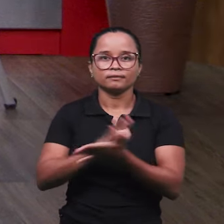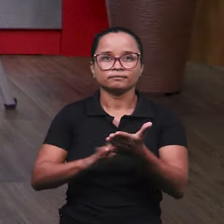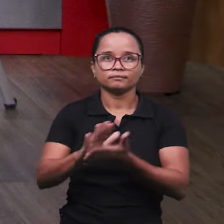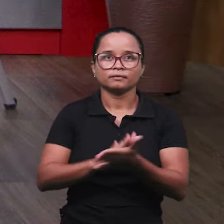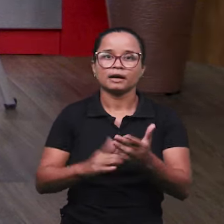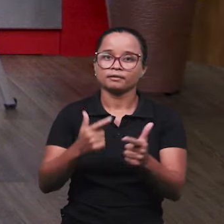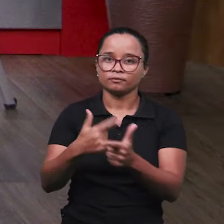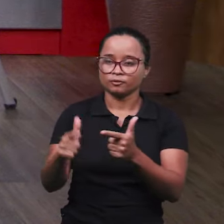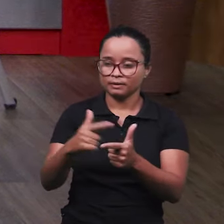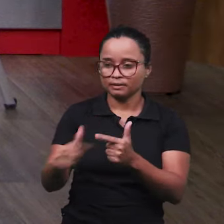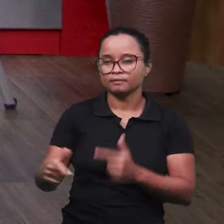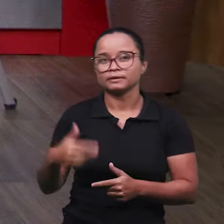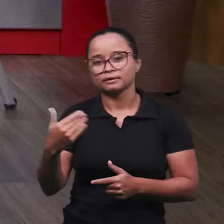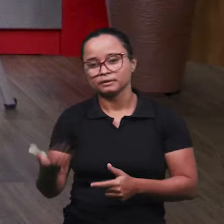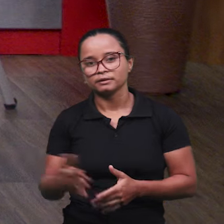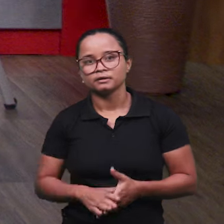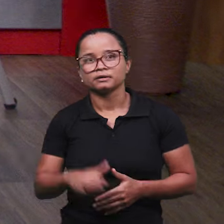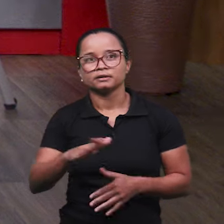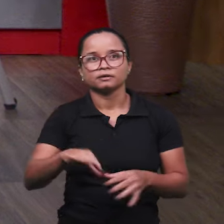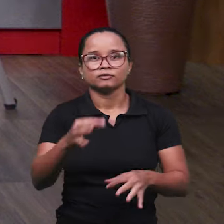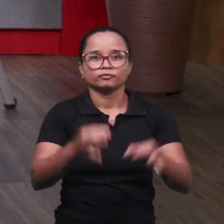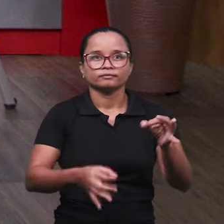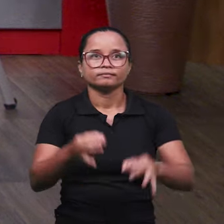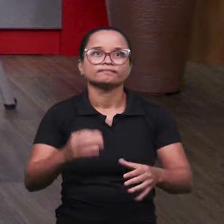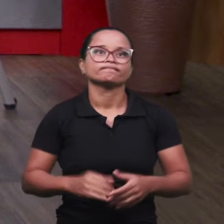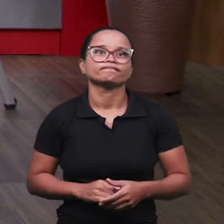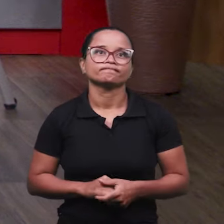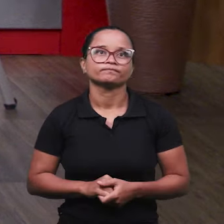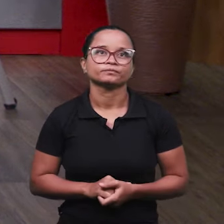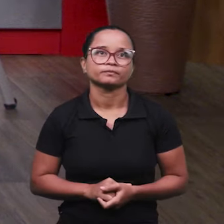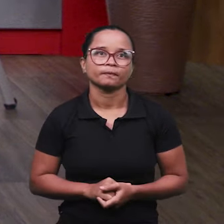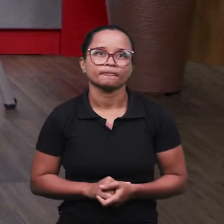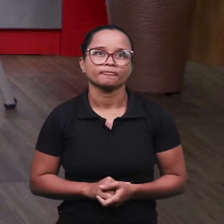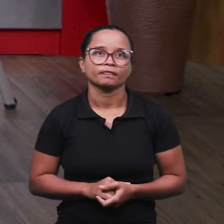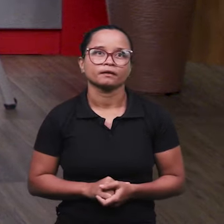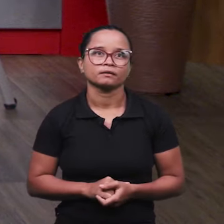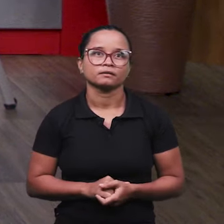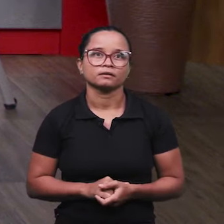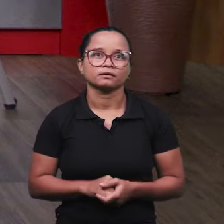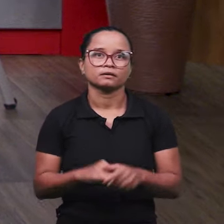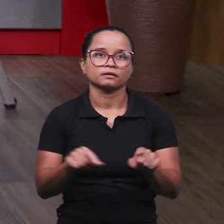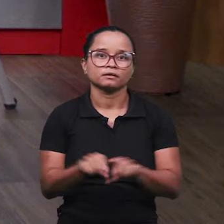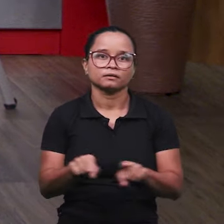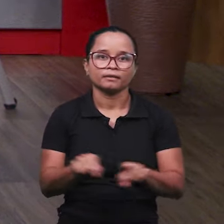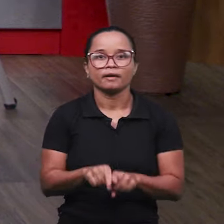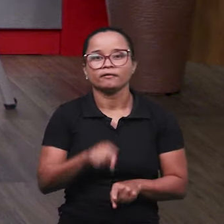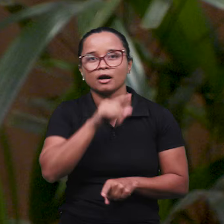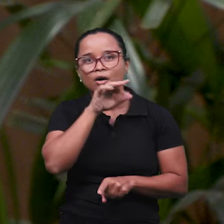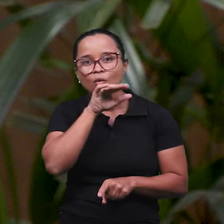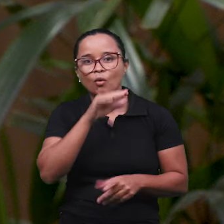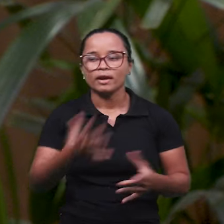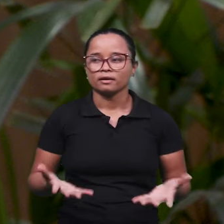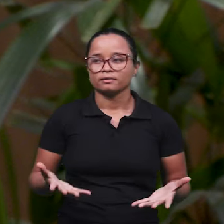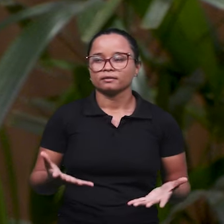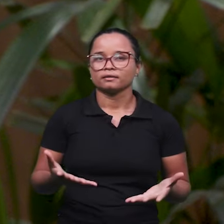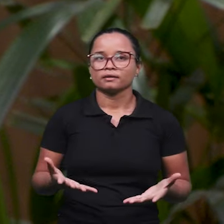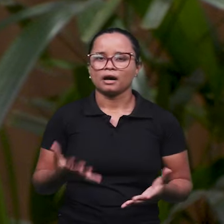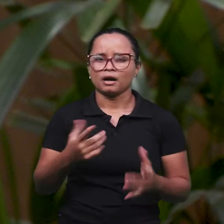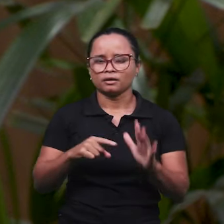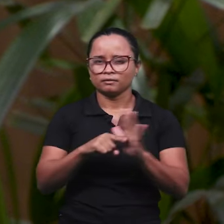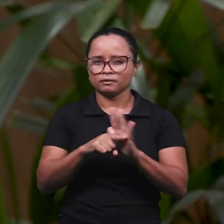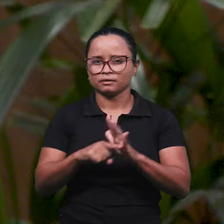problema é se ele também recorrer na via judicial e for indeferido o benefício. Então, assim, o perito